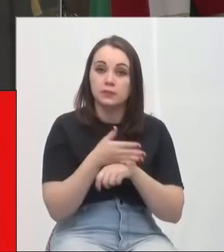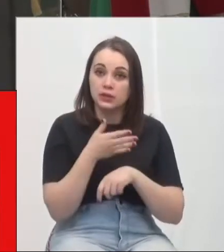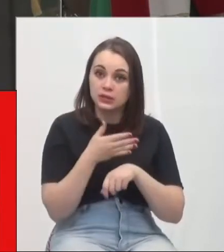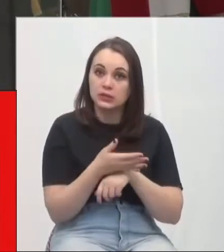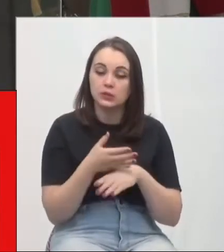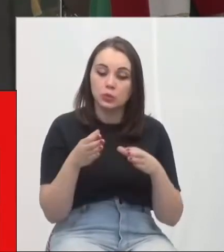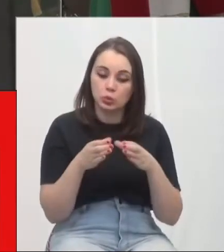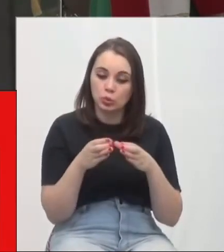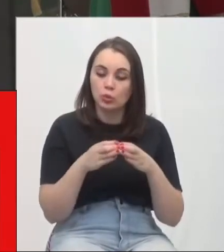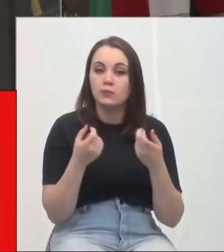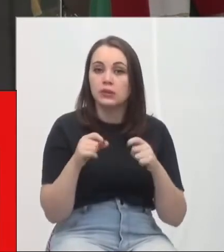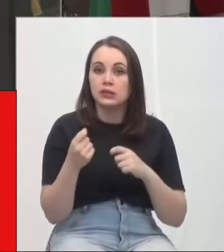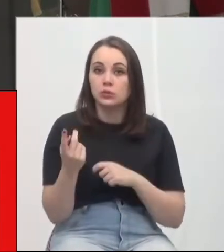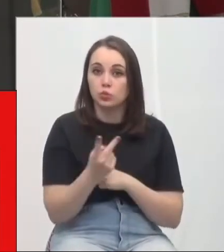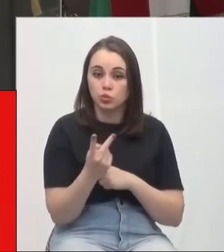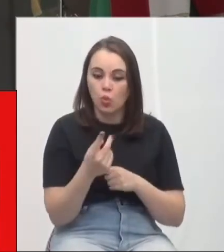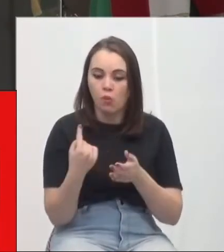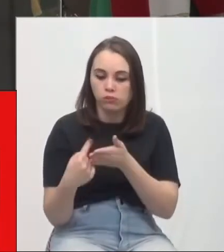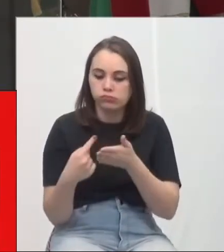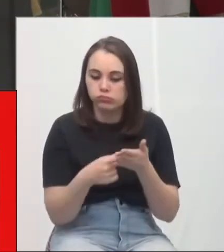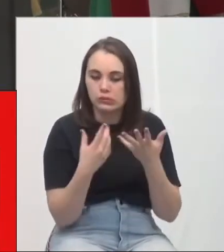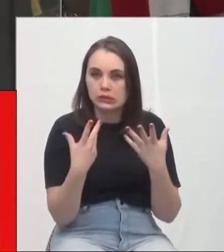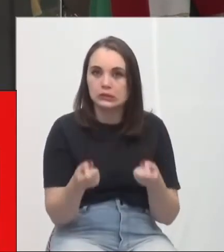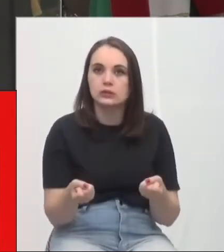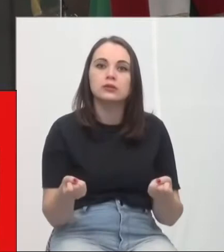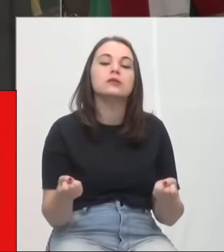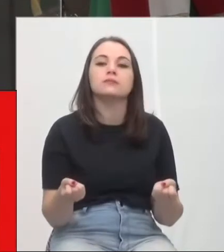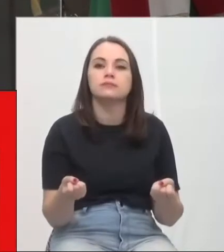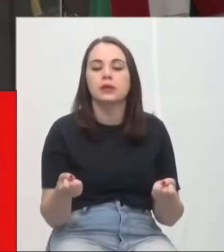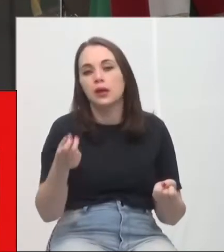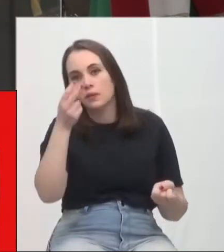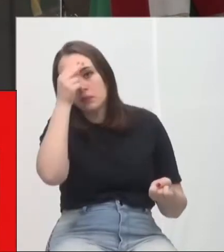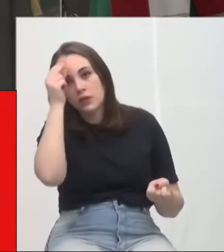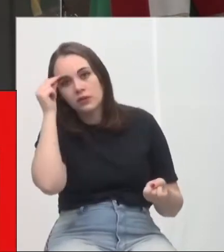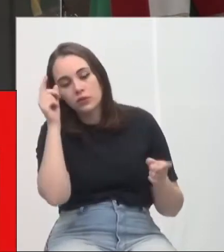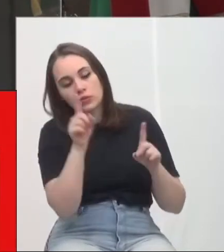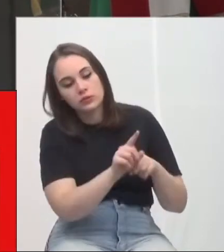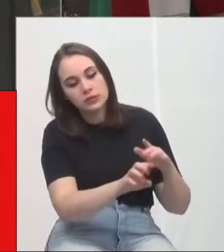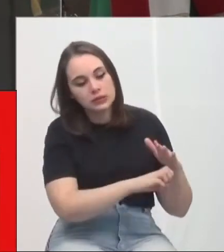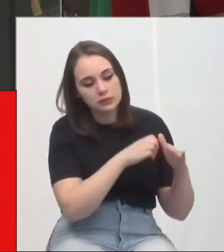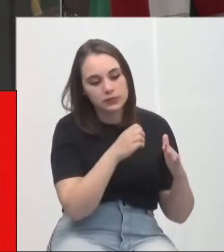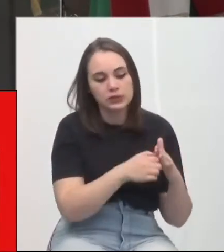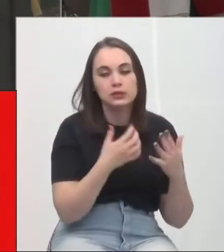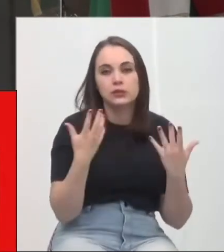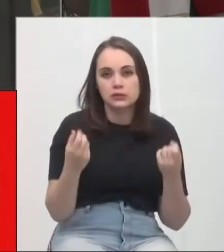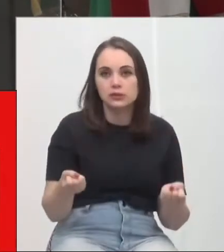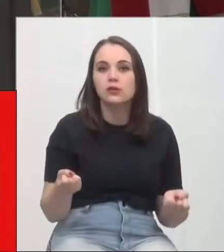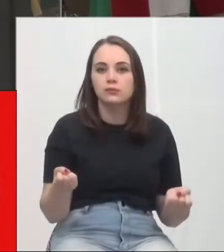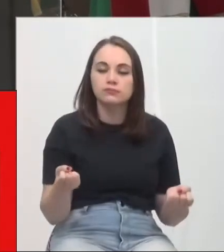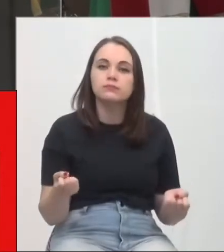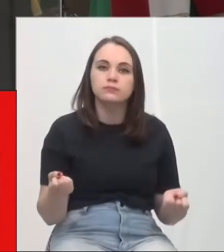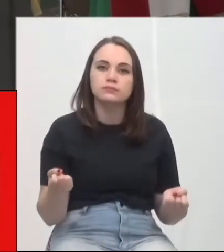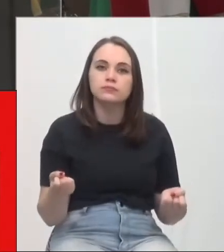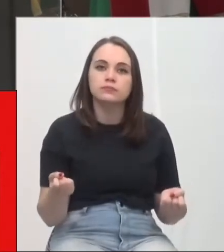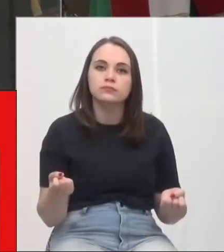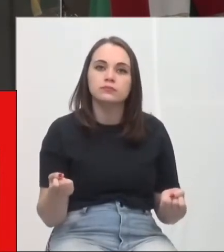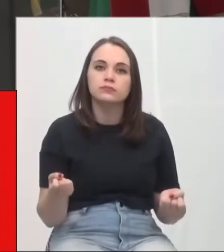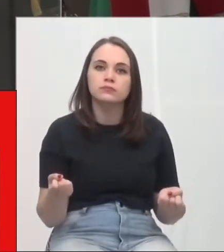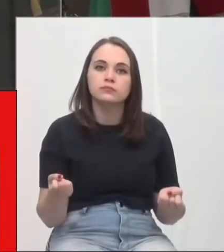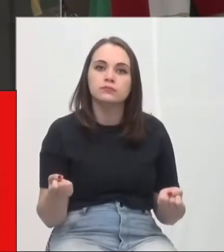têm que ter a concordância dos dois entes, tanto a prefeitura quanto a empresa contratada. E